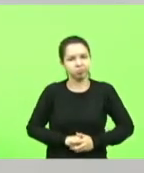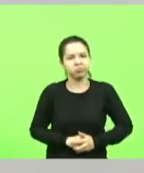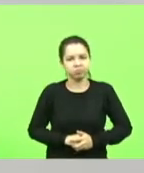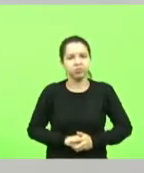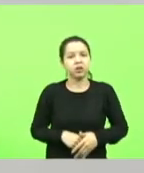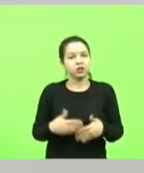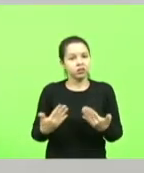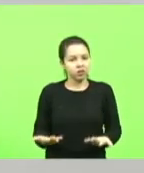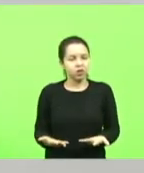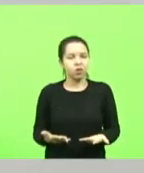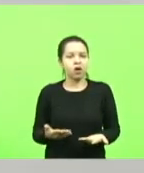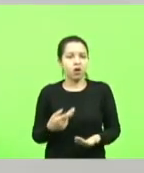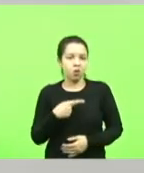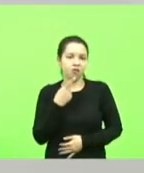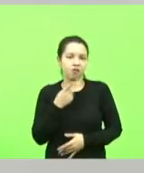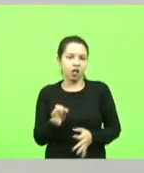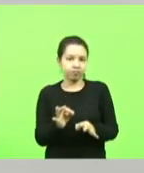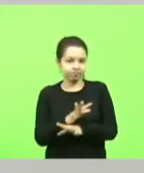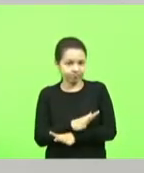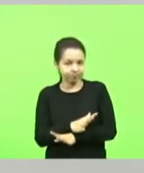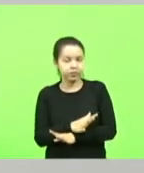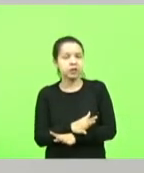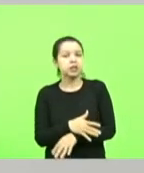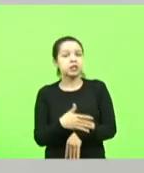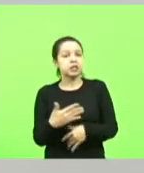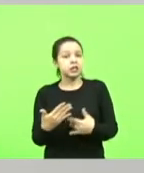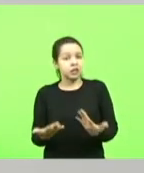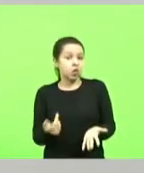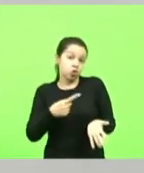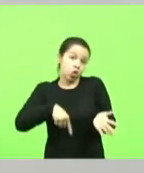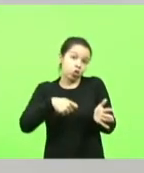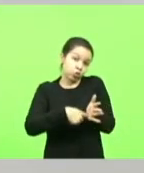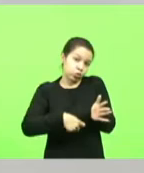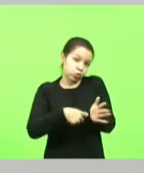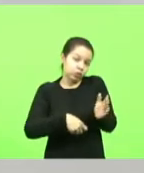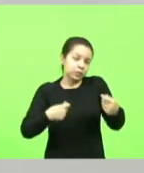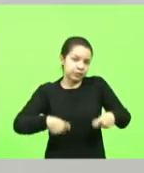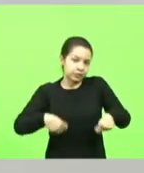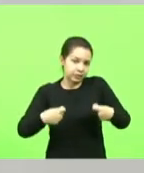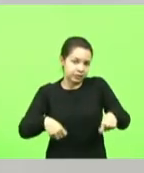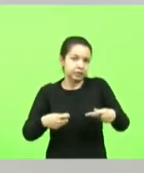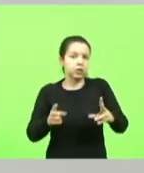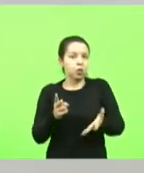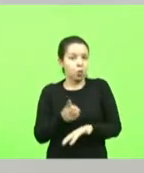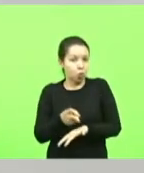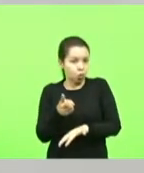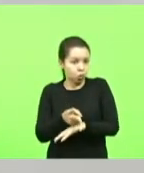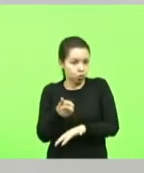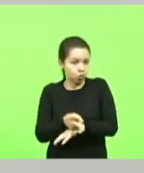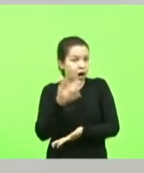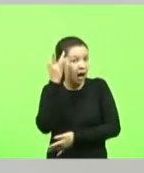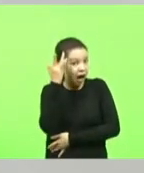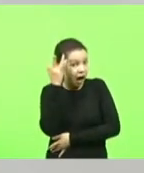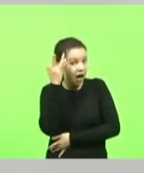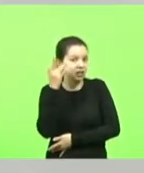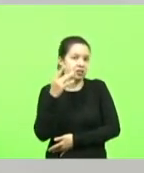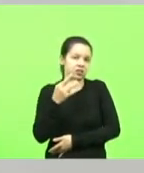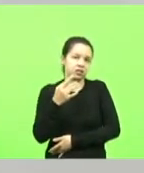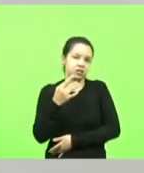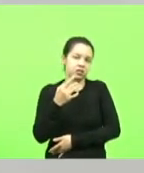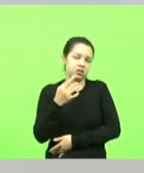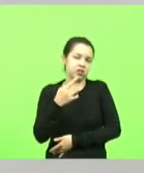queria falar dessa luta que nós temos que ter que temos que continuar acho que os deputados federais